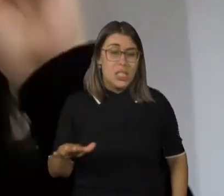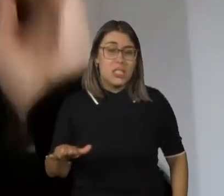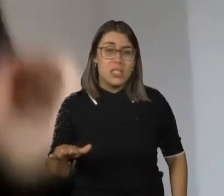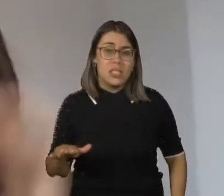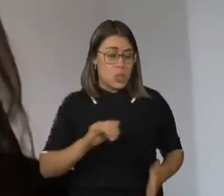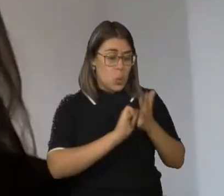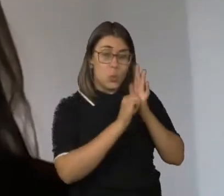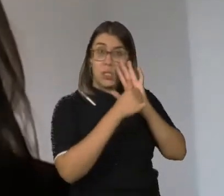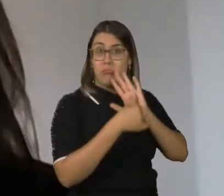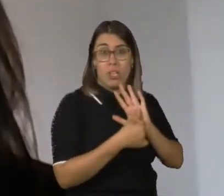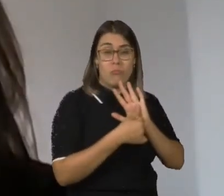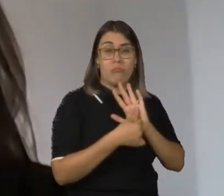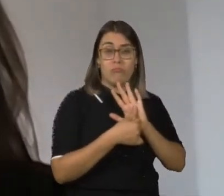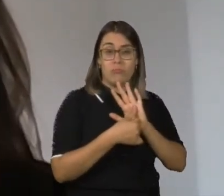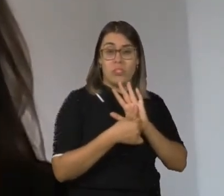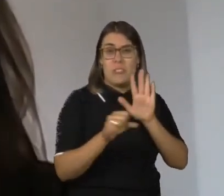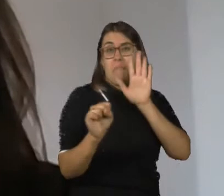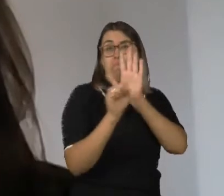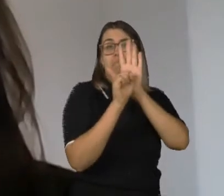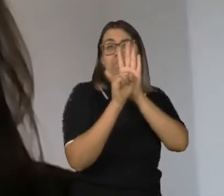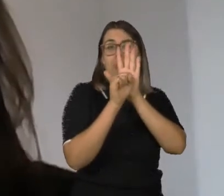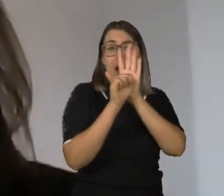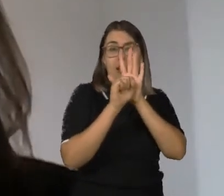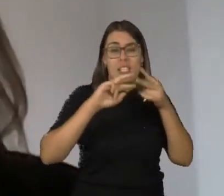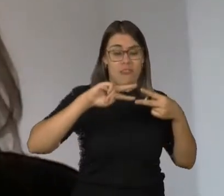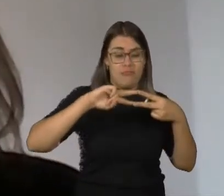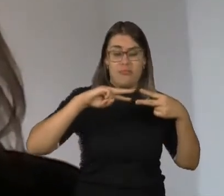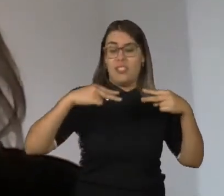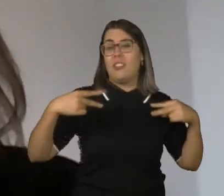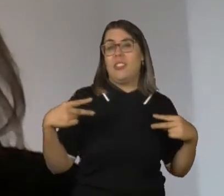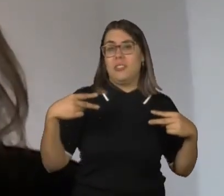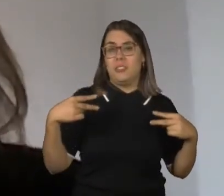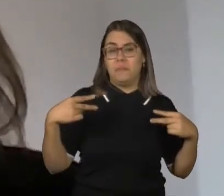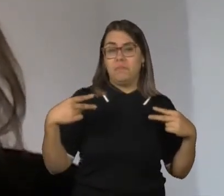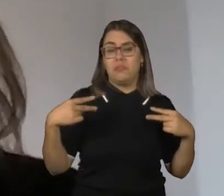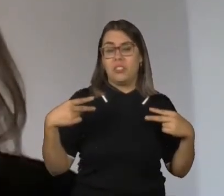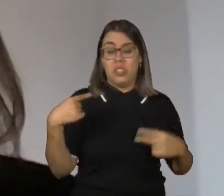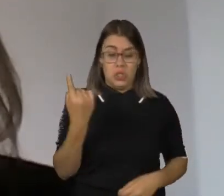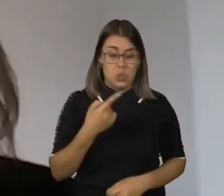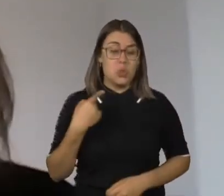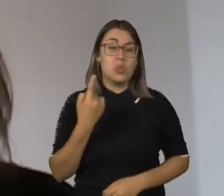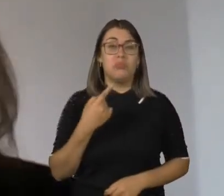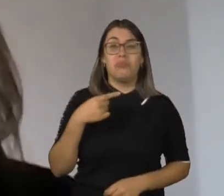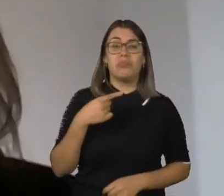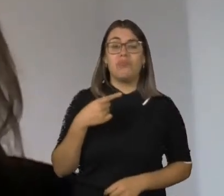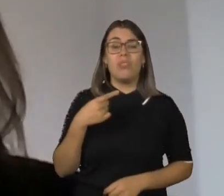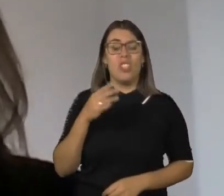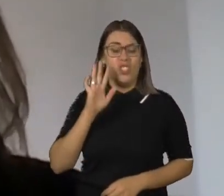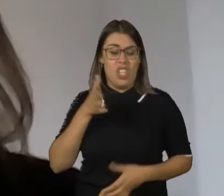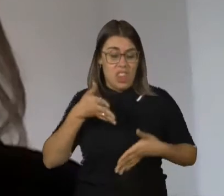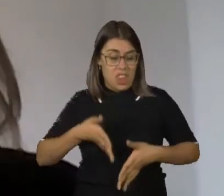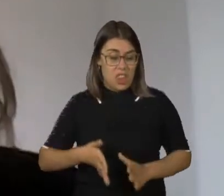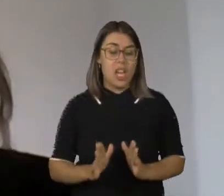com a síndrome de Down, com essa marca orgânica que convencionamos chamar síndrome de Down, já nasce,